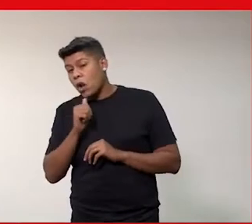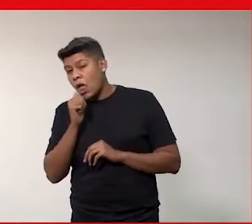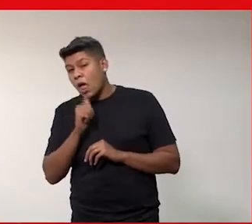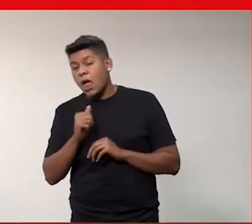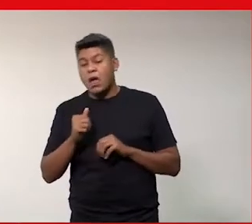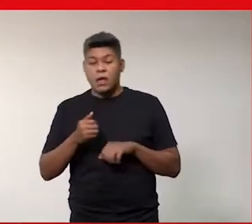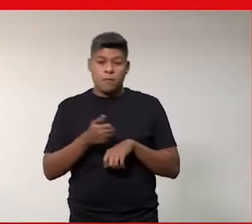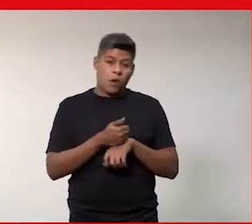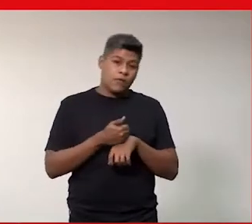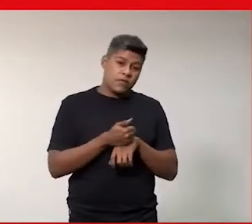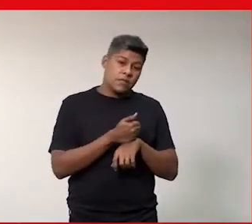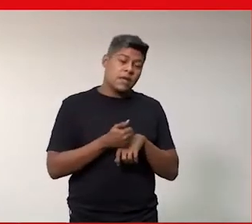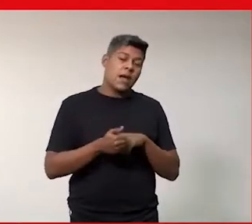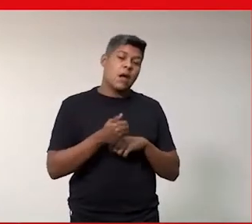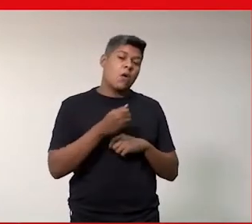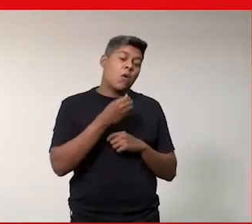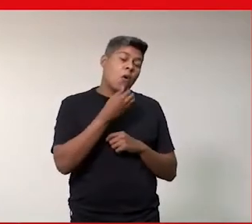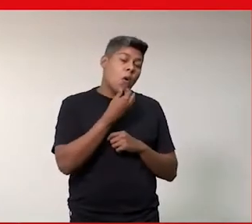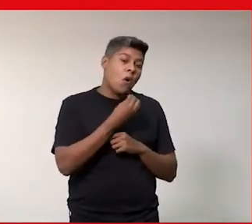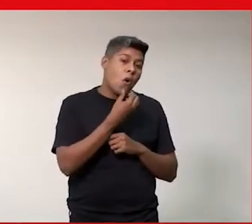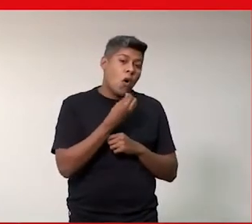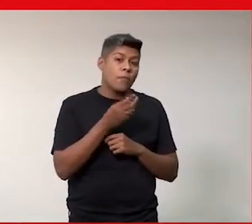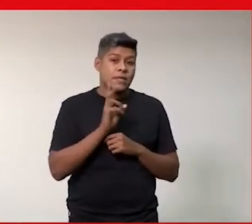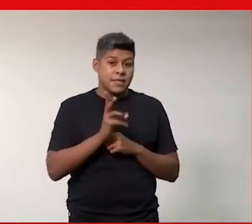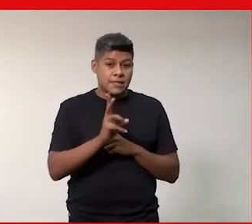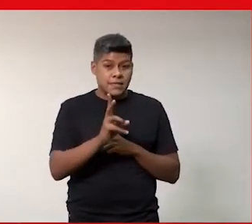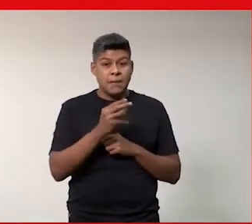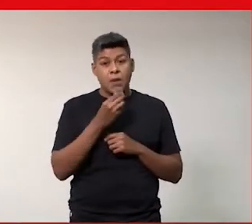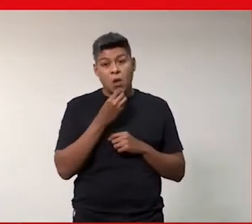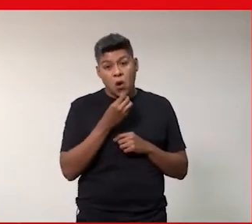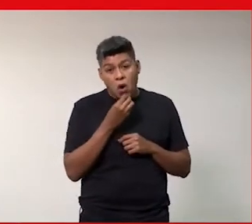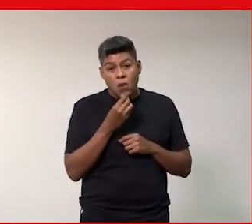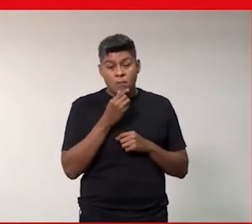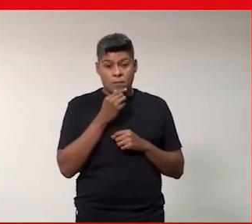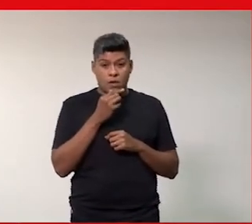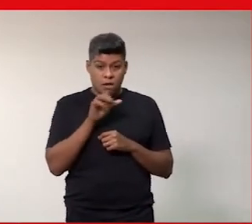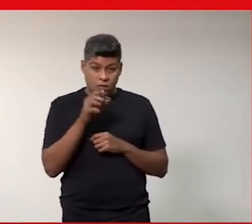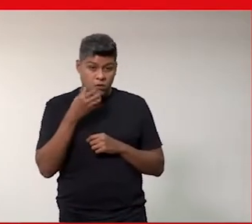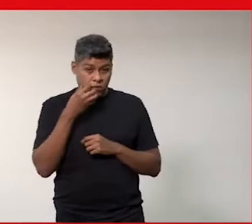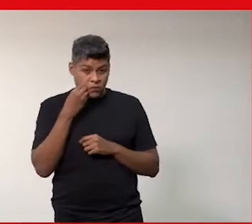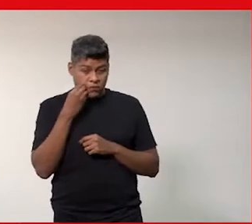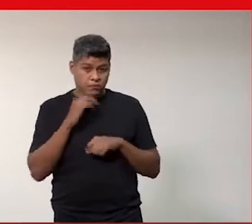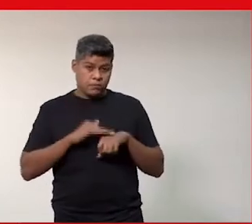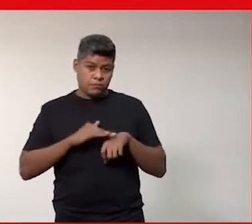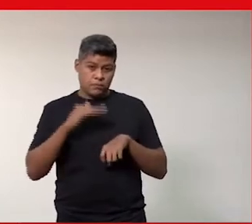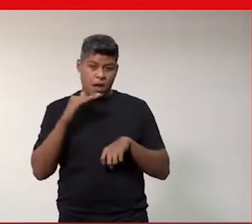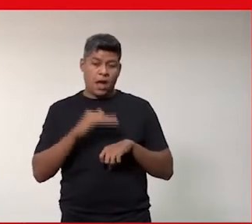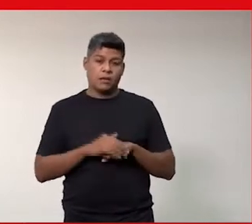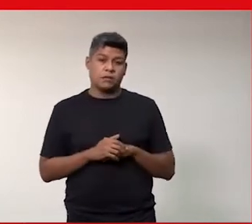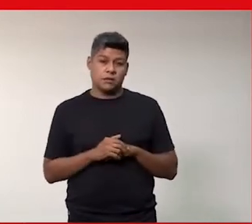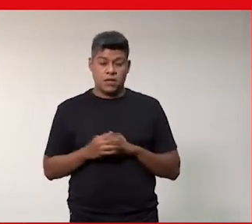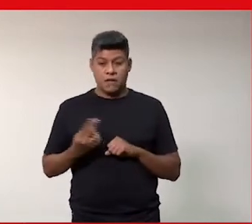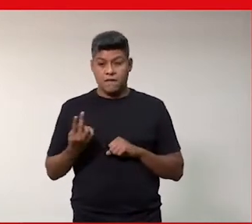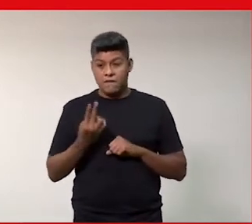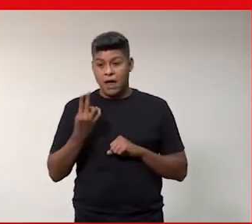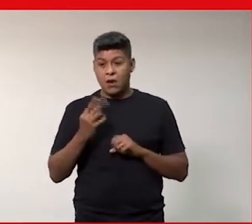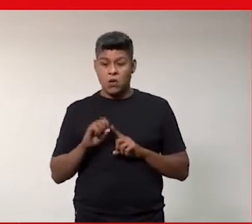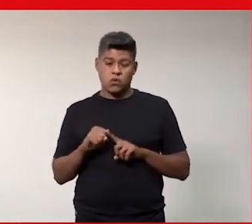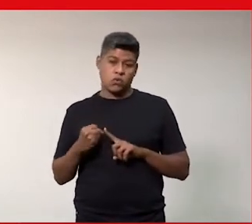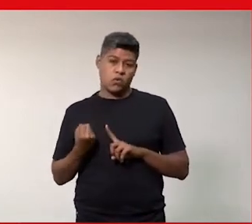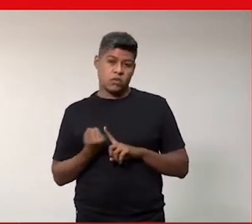de homem. E sempre as profissões de homem são as que ganham mais. São as que têm o maior valor social.